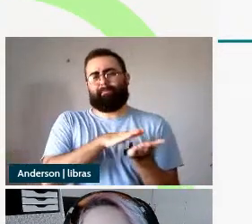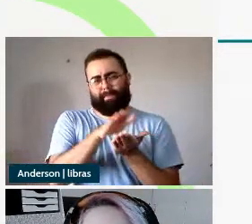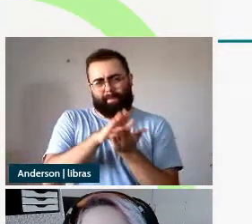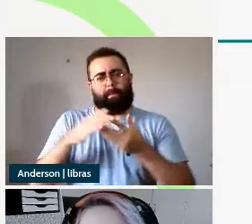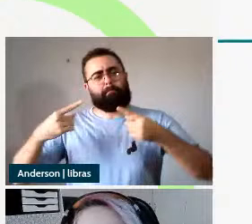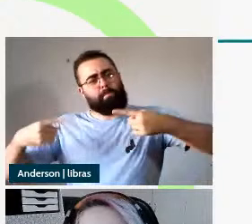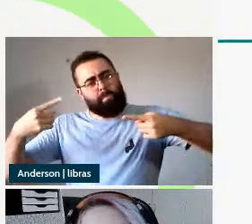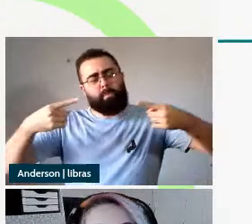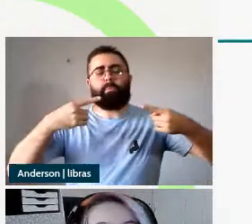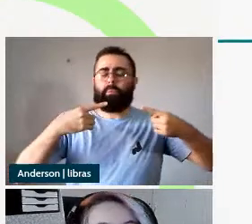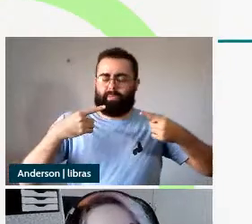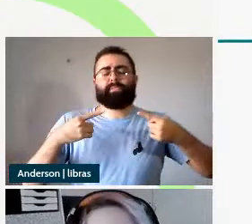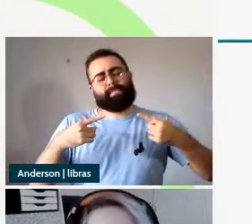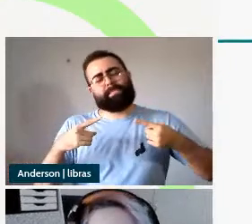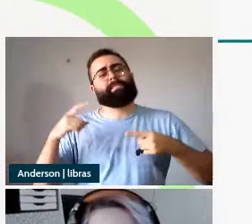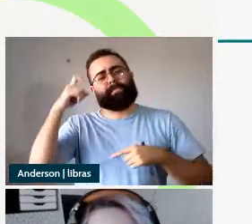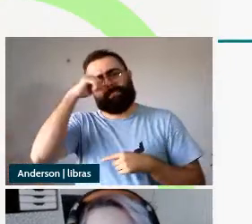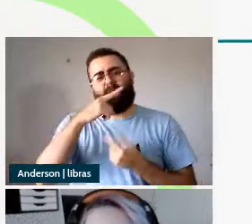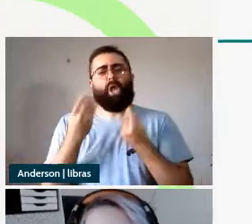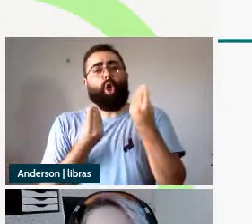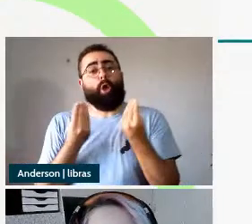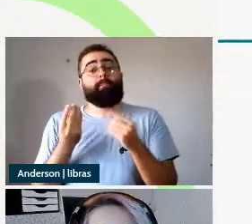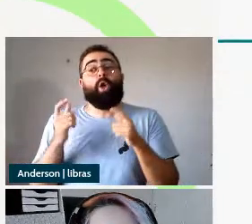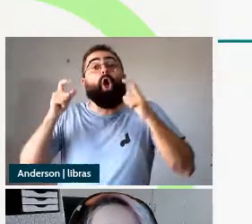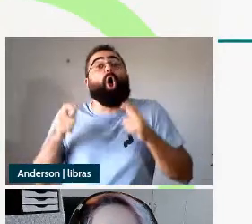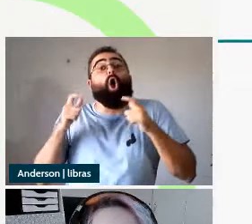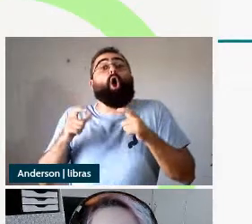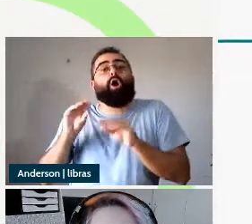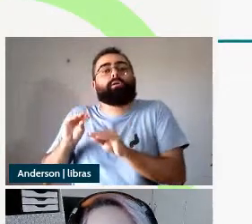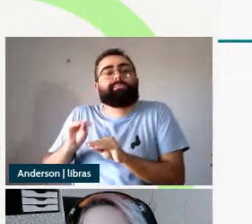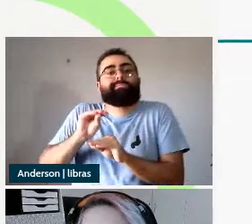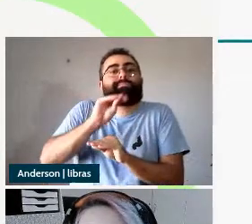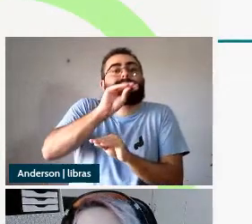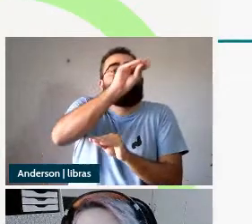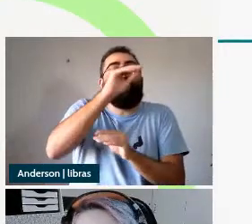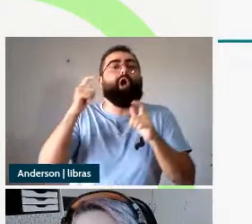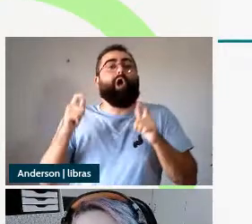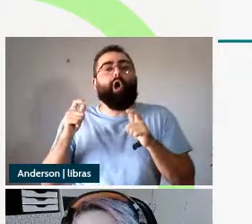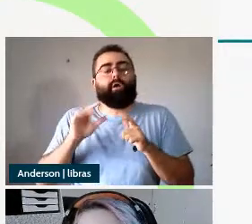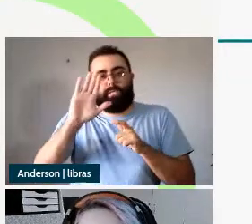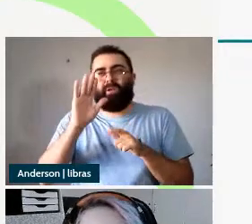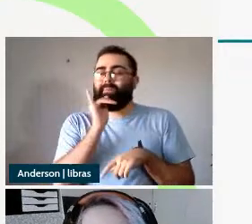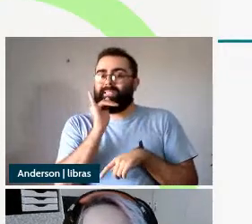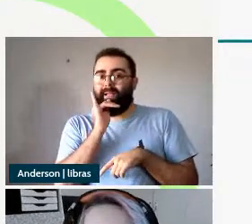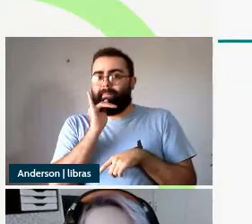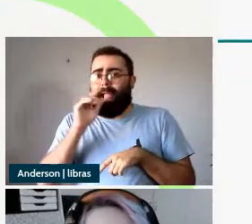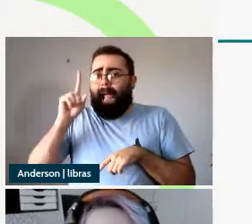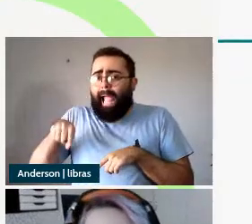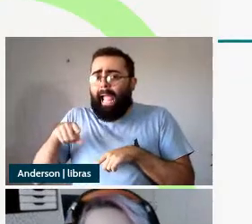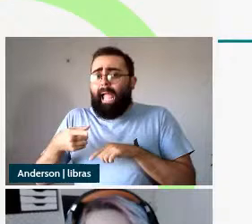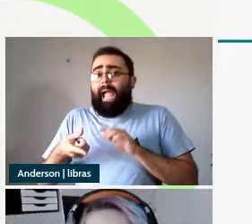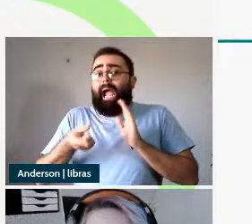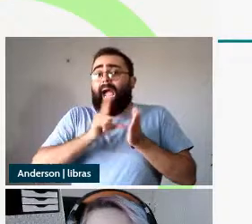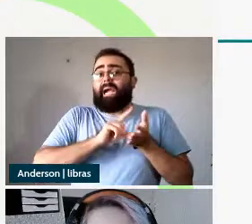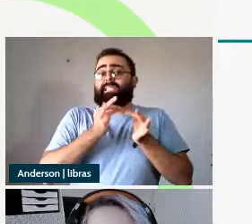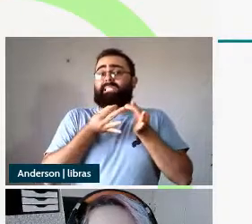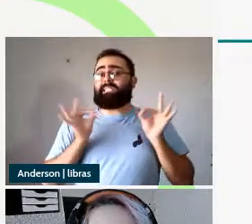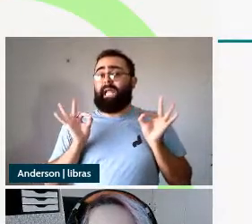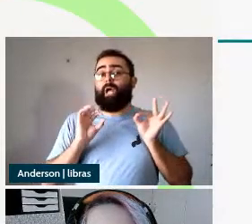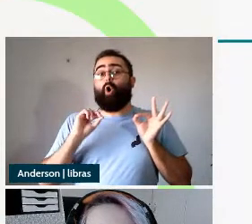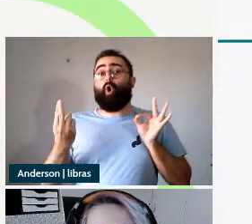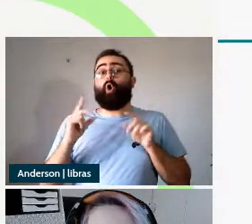estatuto mas também o local de sua inserção então a gente tem um debate se ele inserido pós-sintaticamente ou sintaticamente